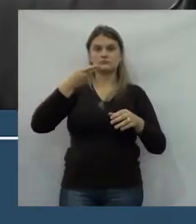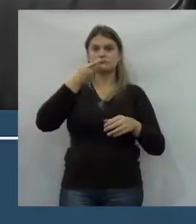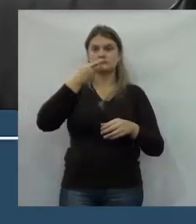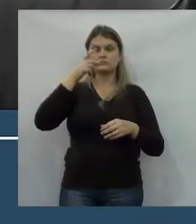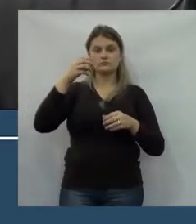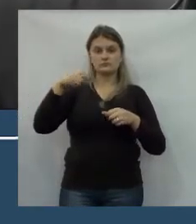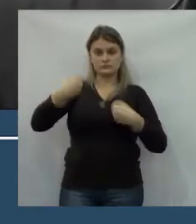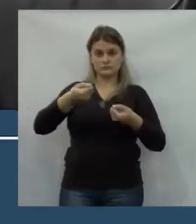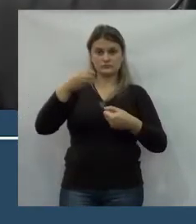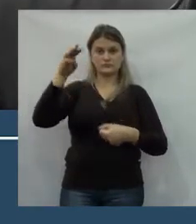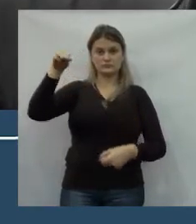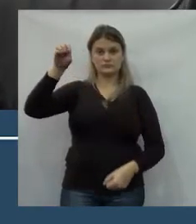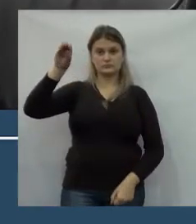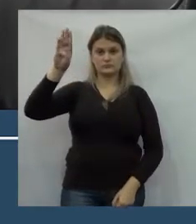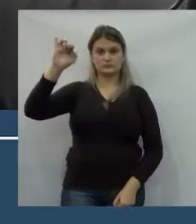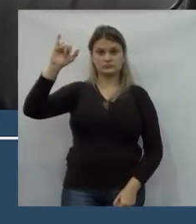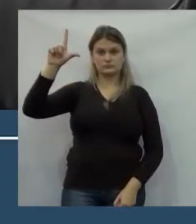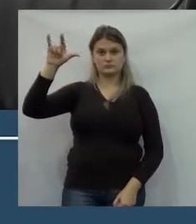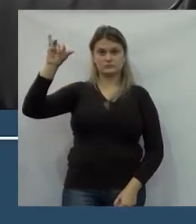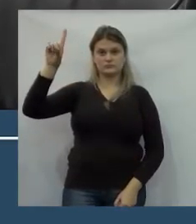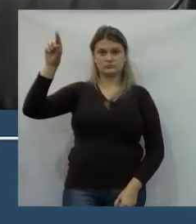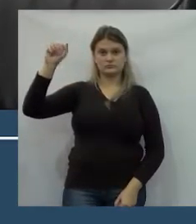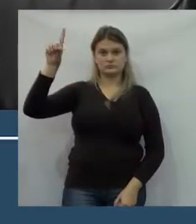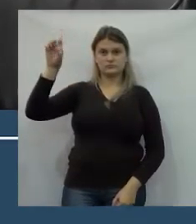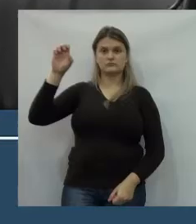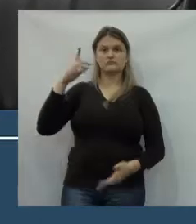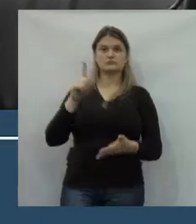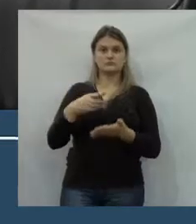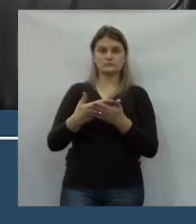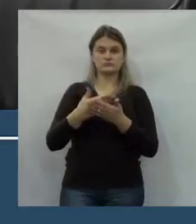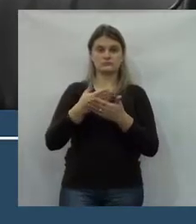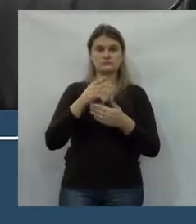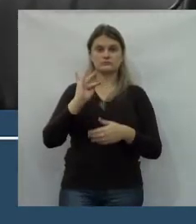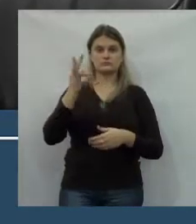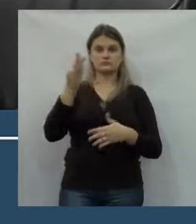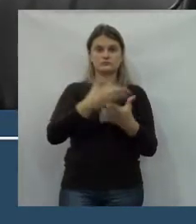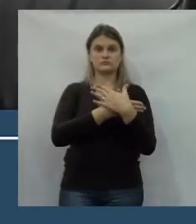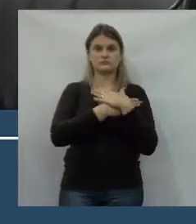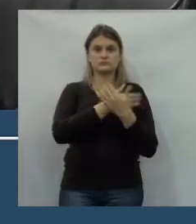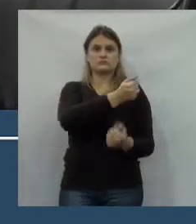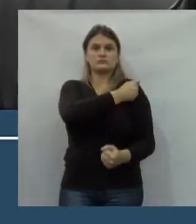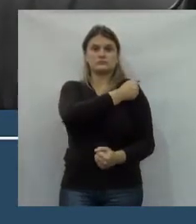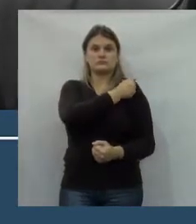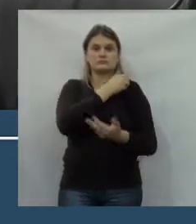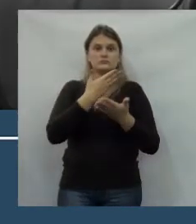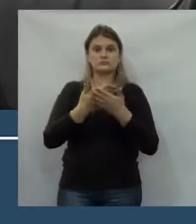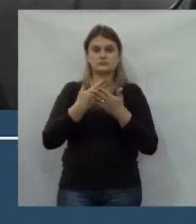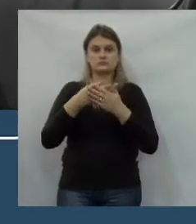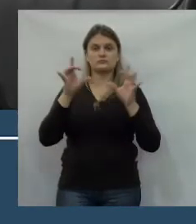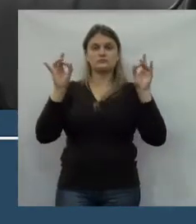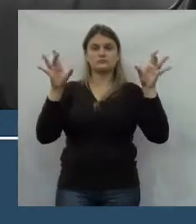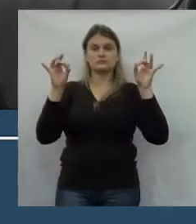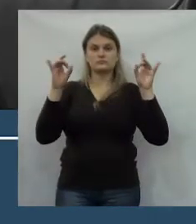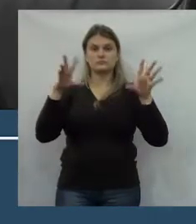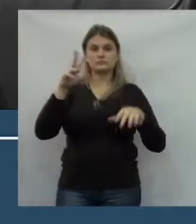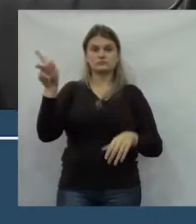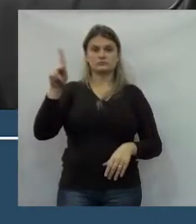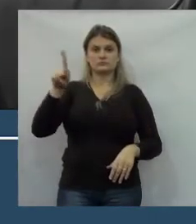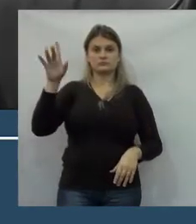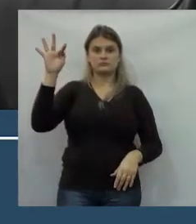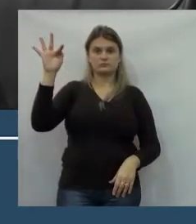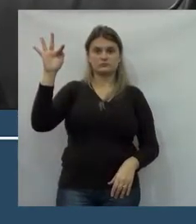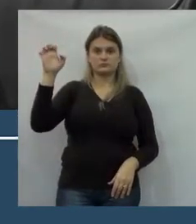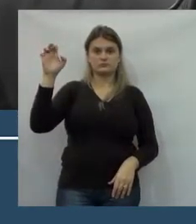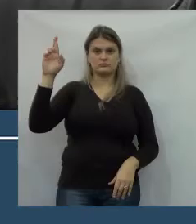lei sobre mobilidade urbana. Essa lei de mobilidade urbana foi estudada lá no Uniguaçu, pelos acadêmicos do Uniguaçu, em especial pelo professor